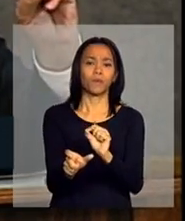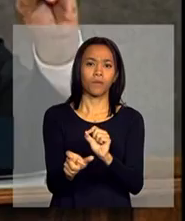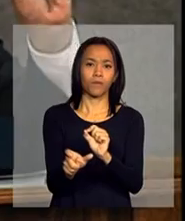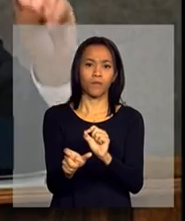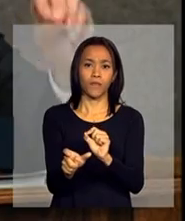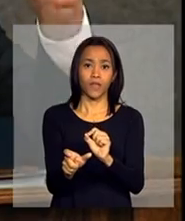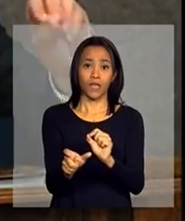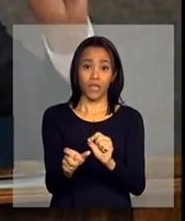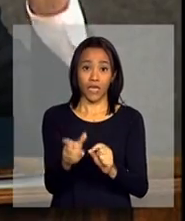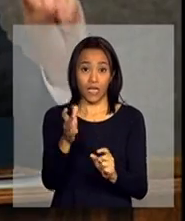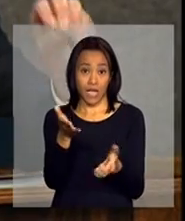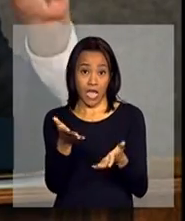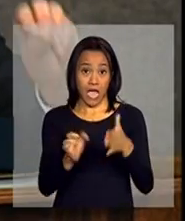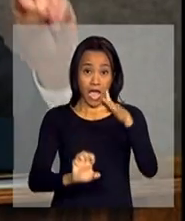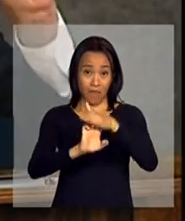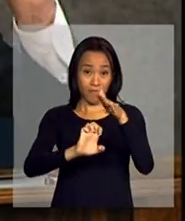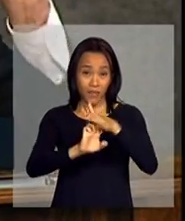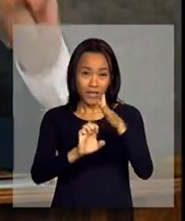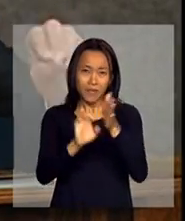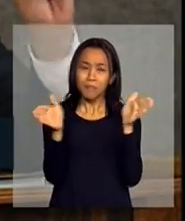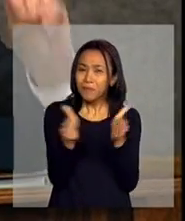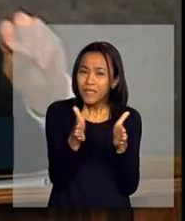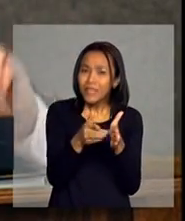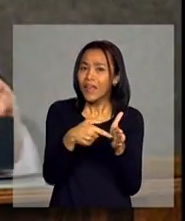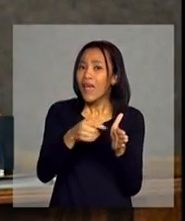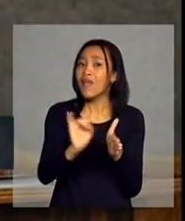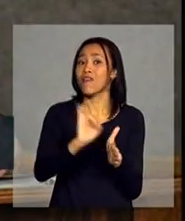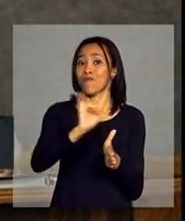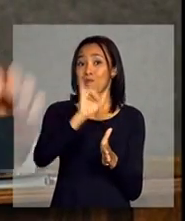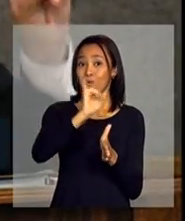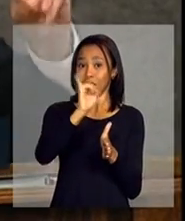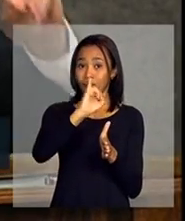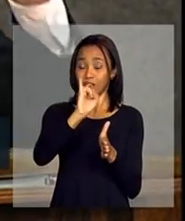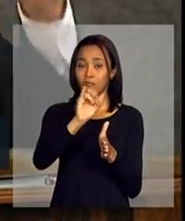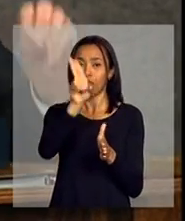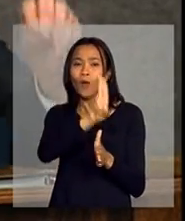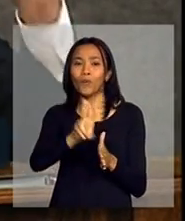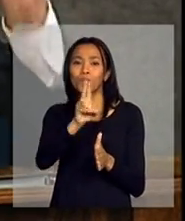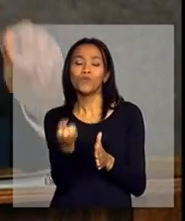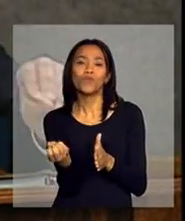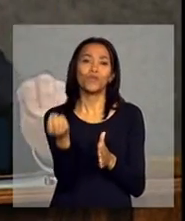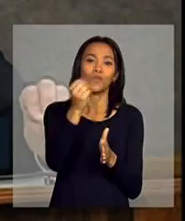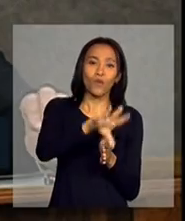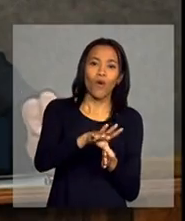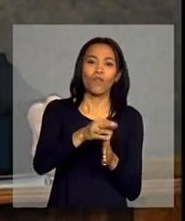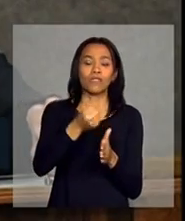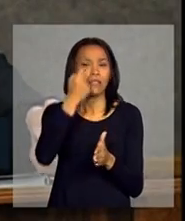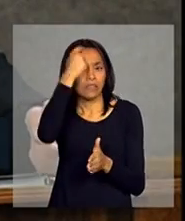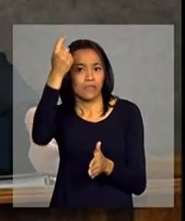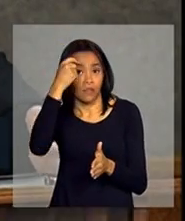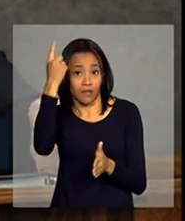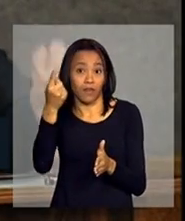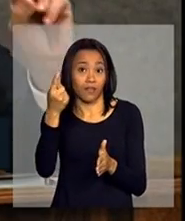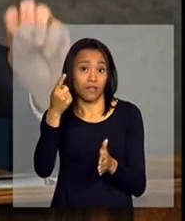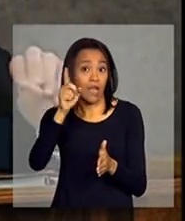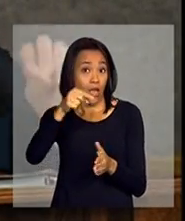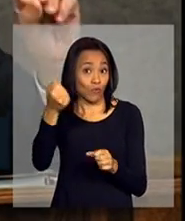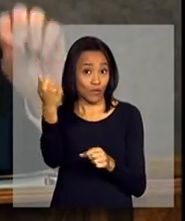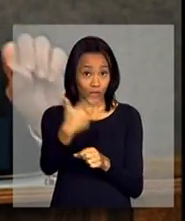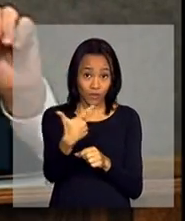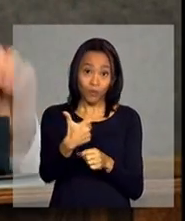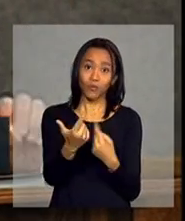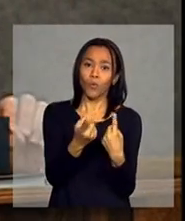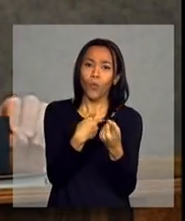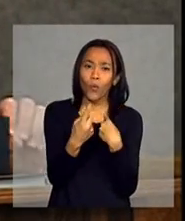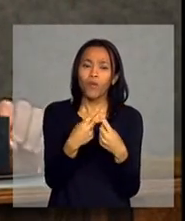o pequeno negócio é fundamental para a vitalidade do processo de inovação. Então, aí eu vejo um segundo diálogo, que é a interação